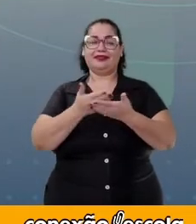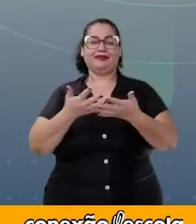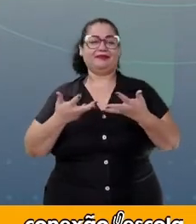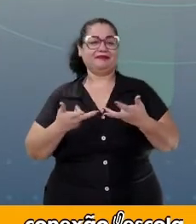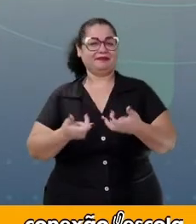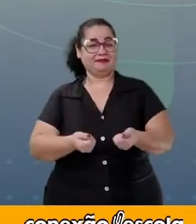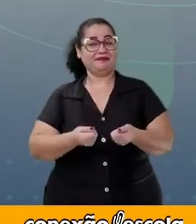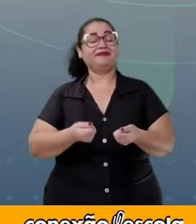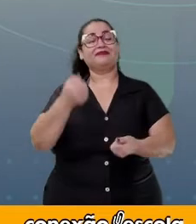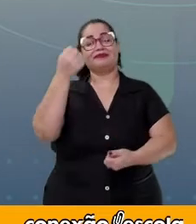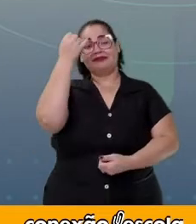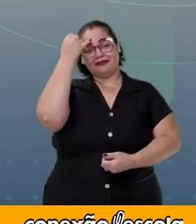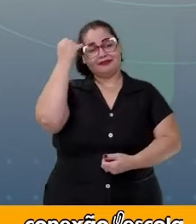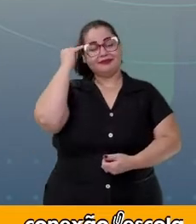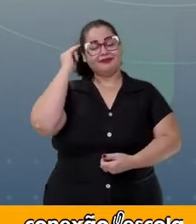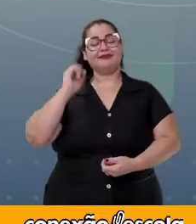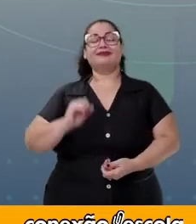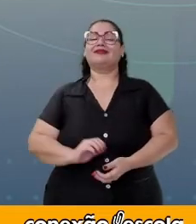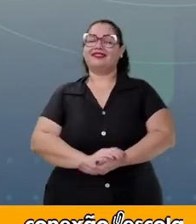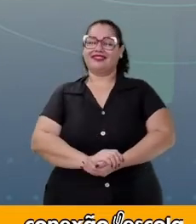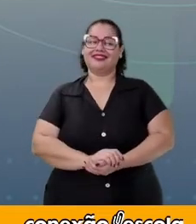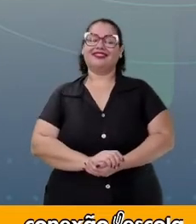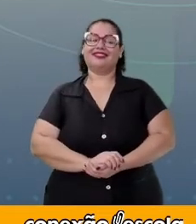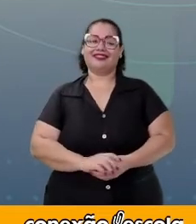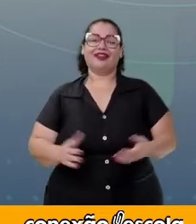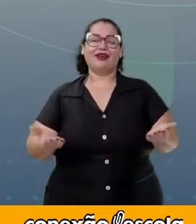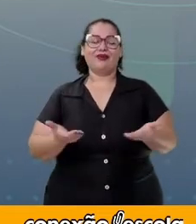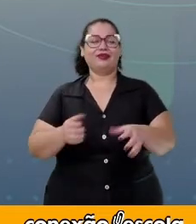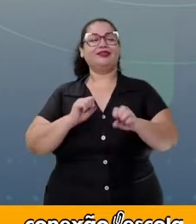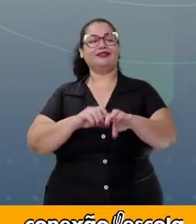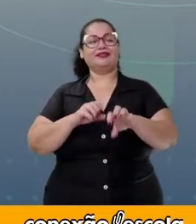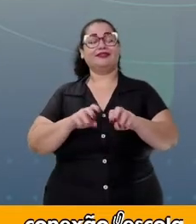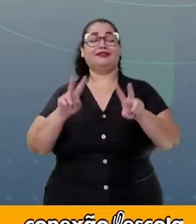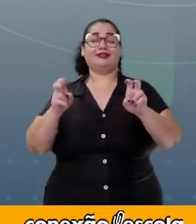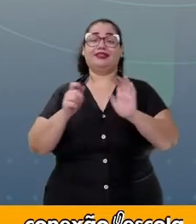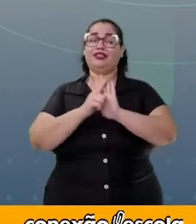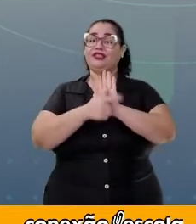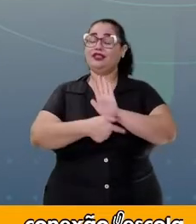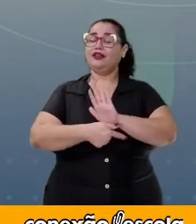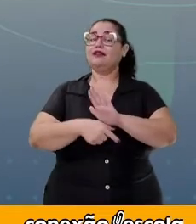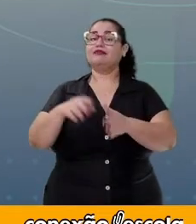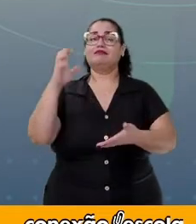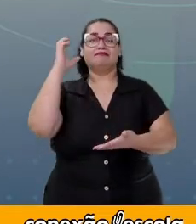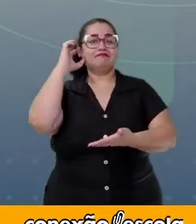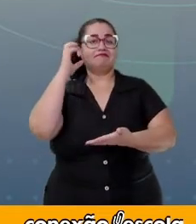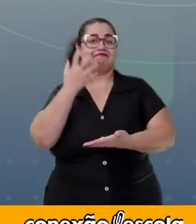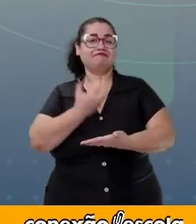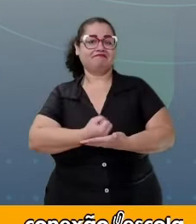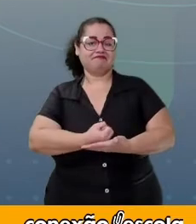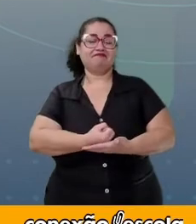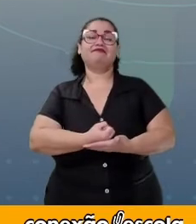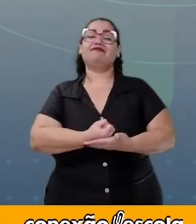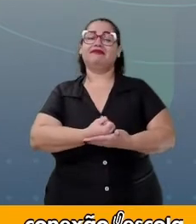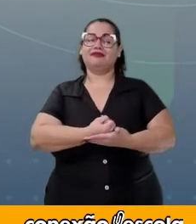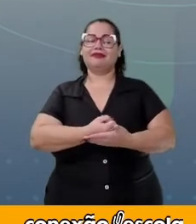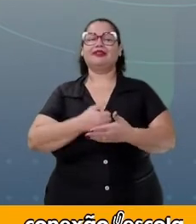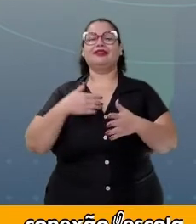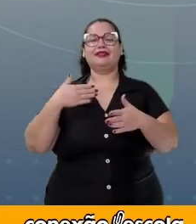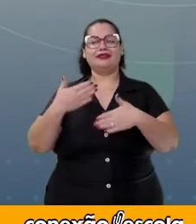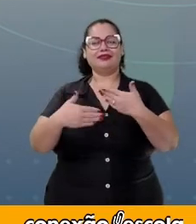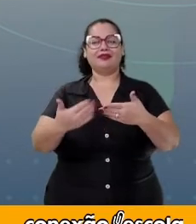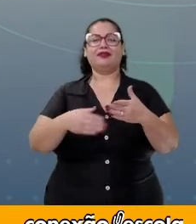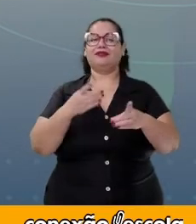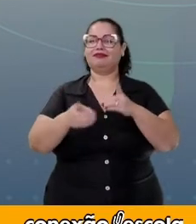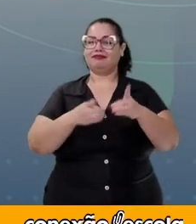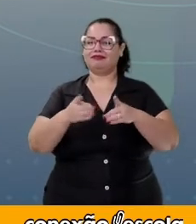queridíssima intérprete, Carmen Gabriela, e hoje nós vamos falar sobre o gênero podcast. Nessa sequência